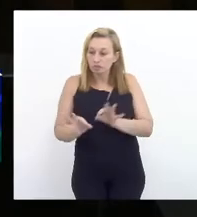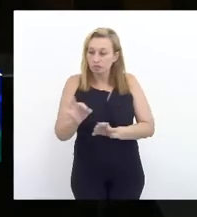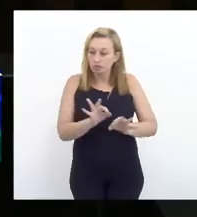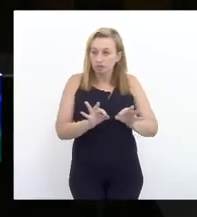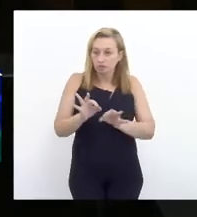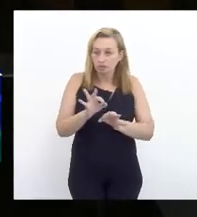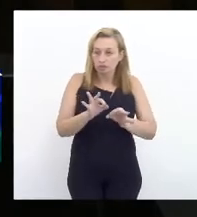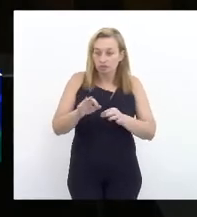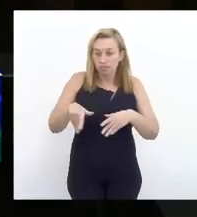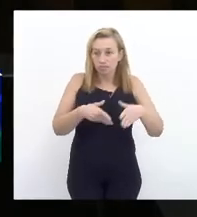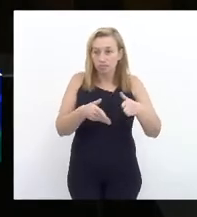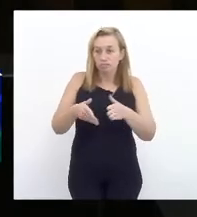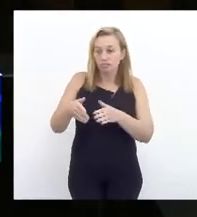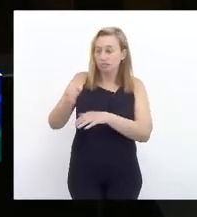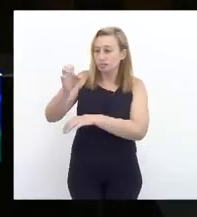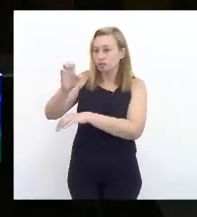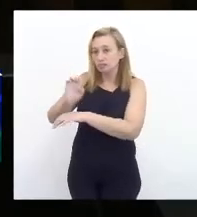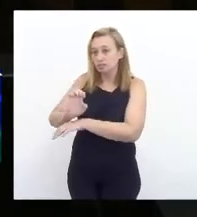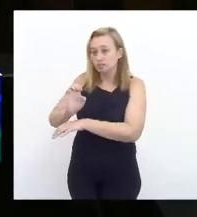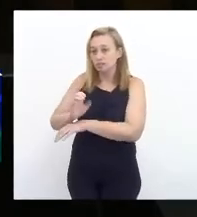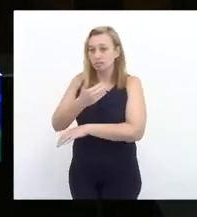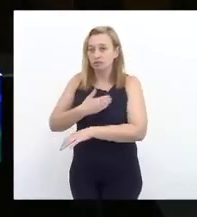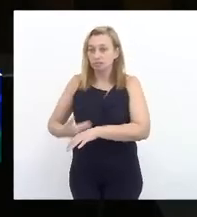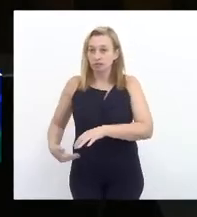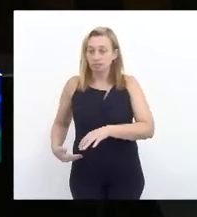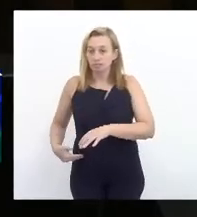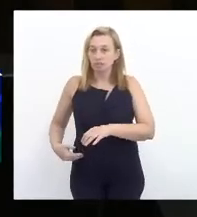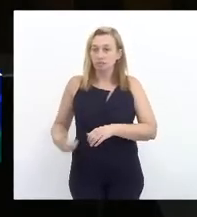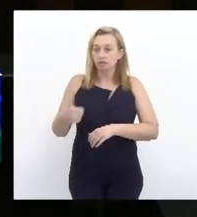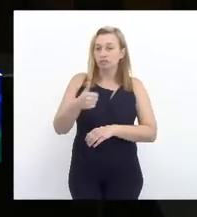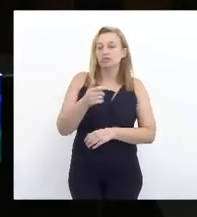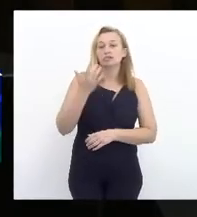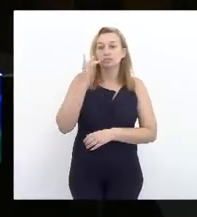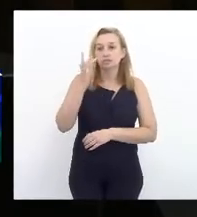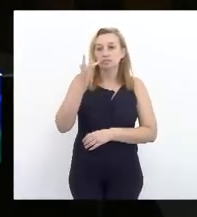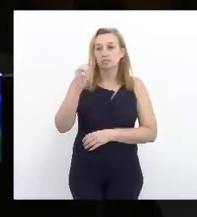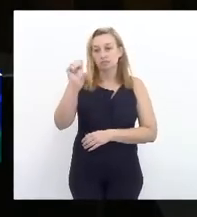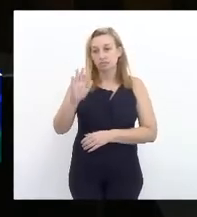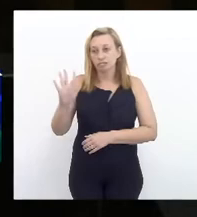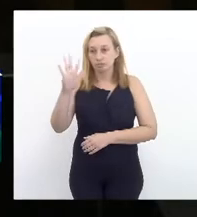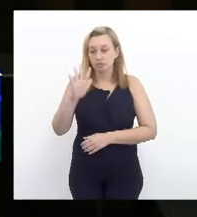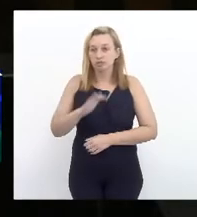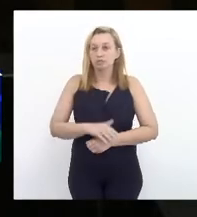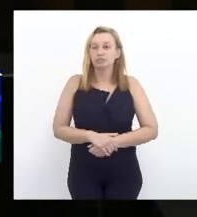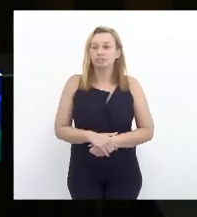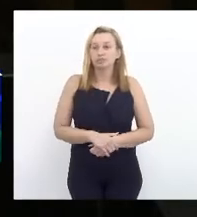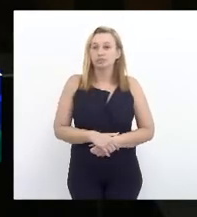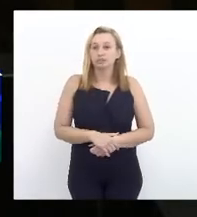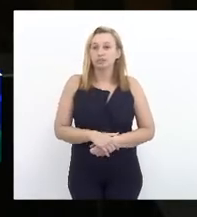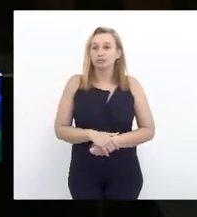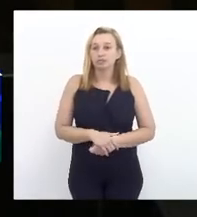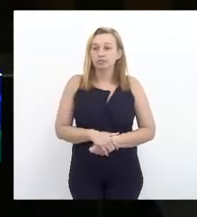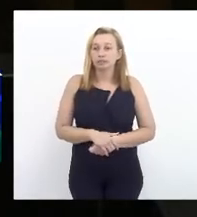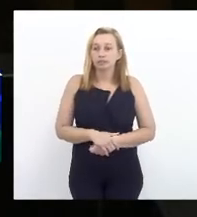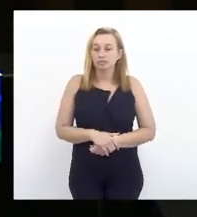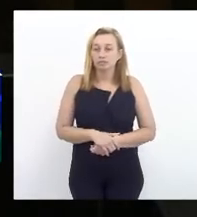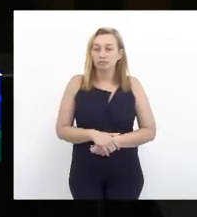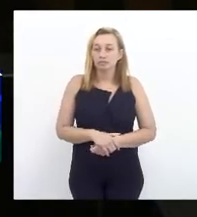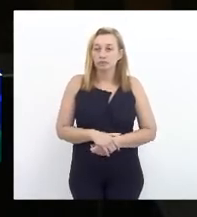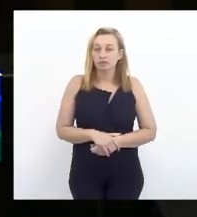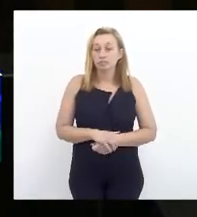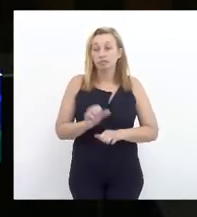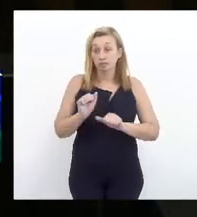encaminhado pelo governo do Estado ao Tesouro Nacional. E ficou